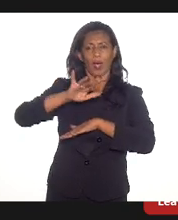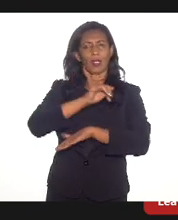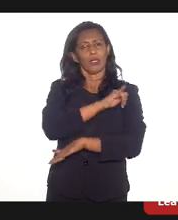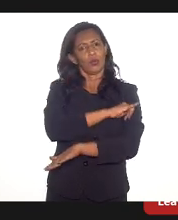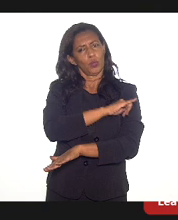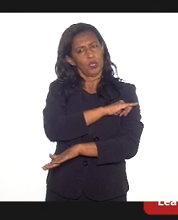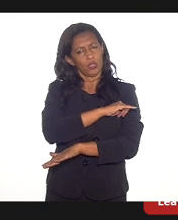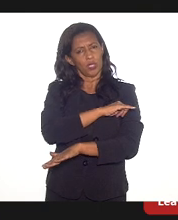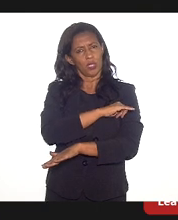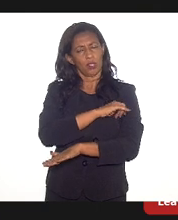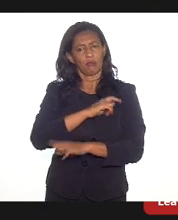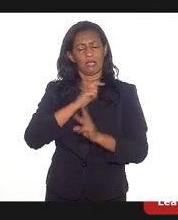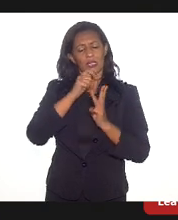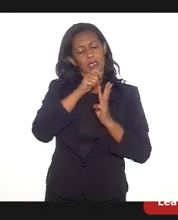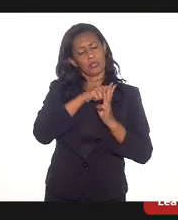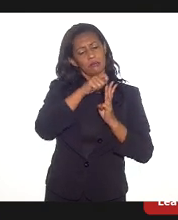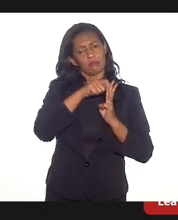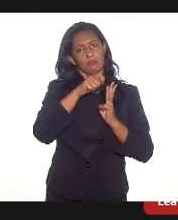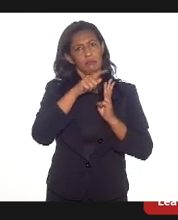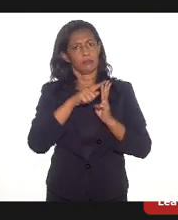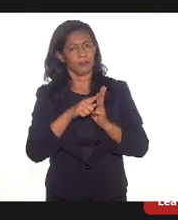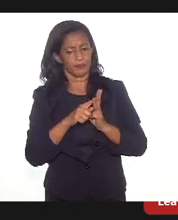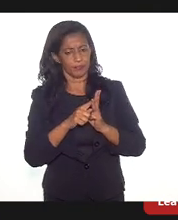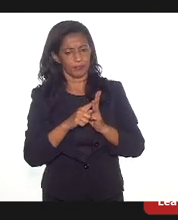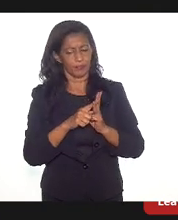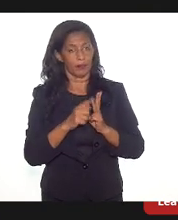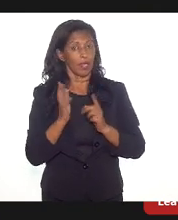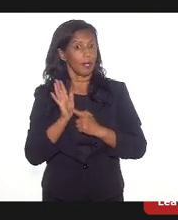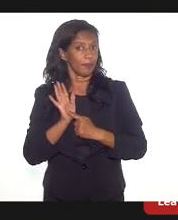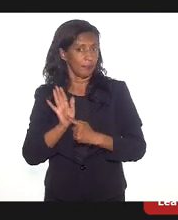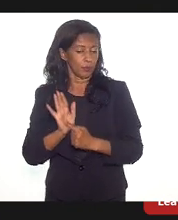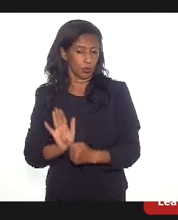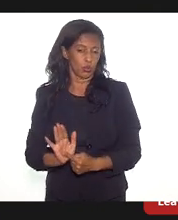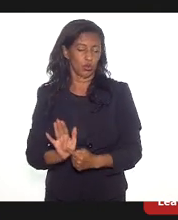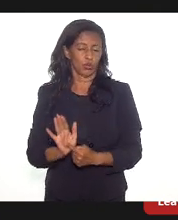Janeiro nesse último trimestre apresentou